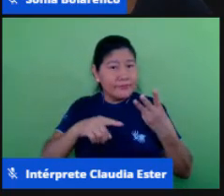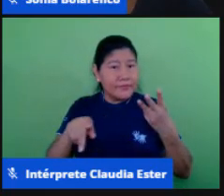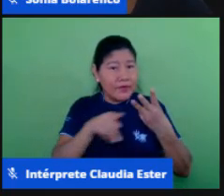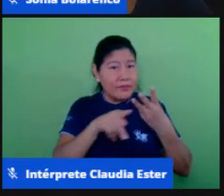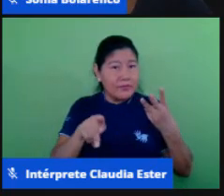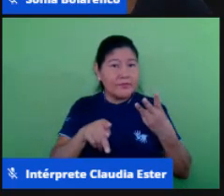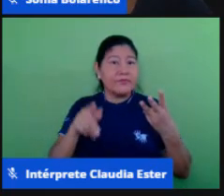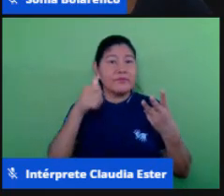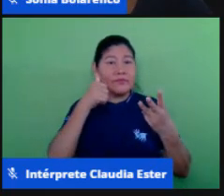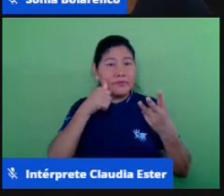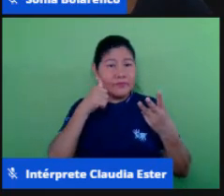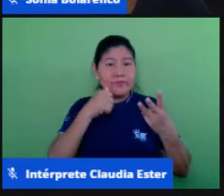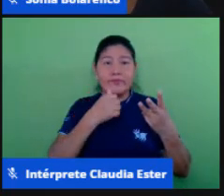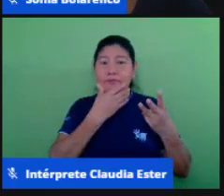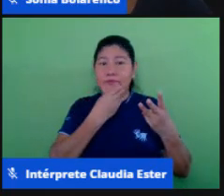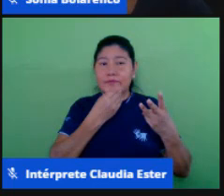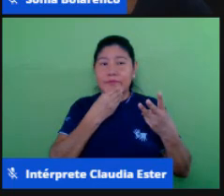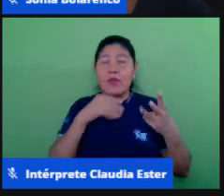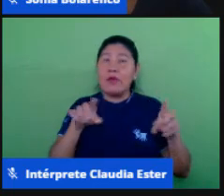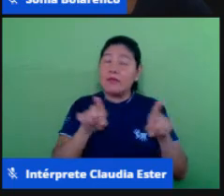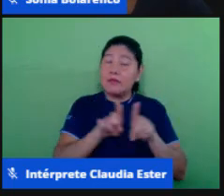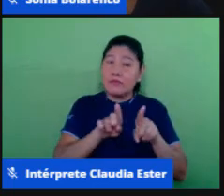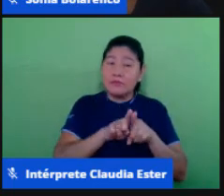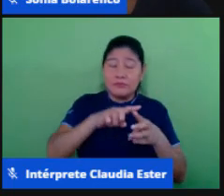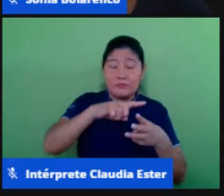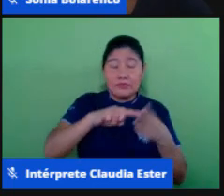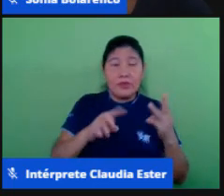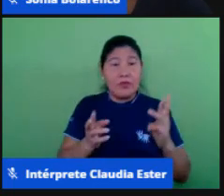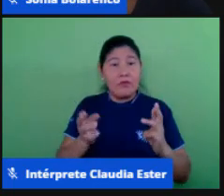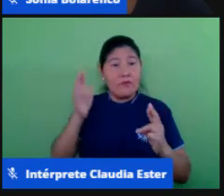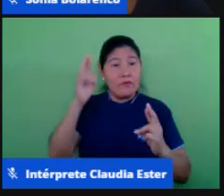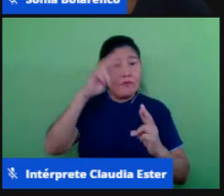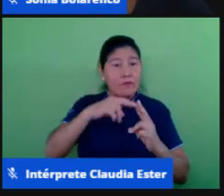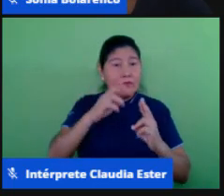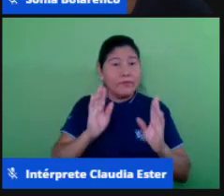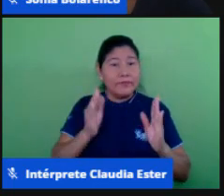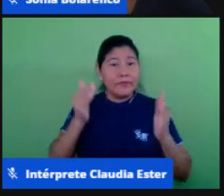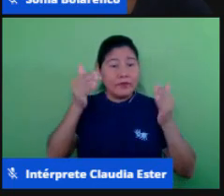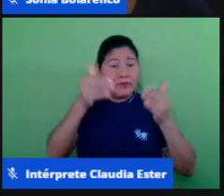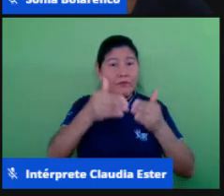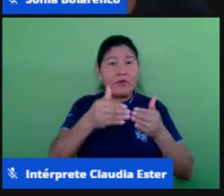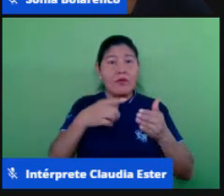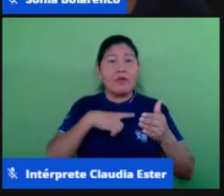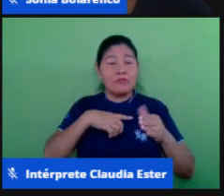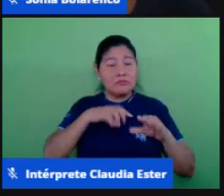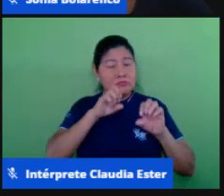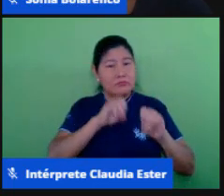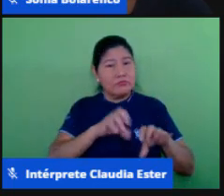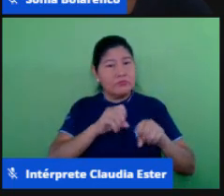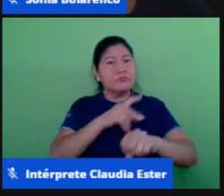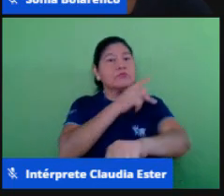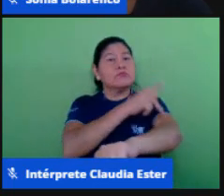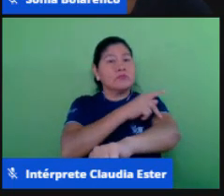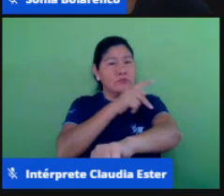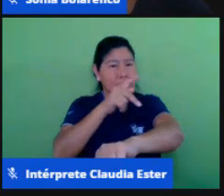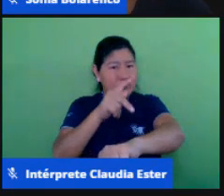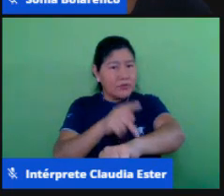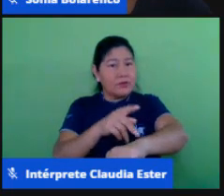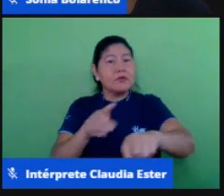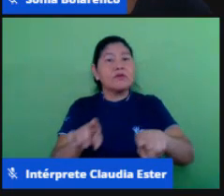geógrafa, também pedagoga, e todos nós somos educadores, decidimos